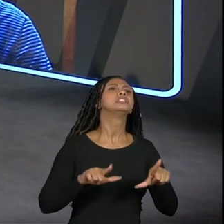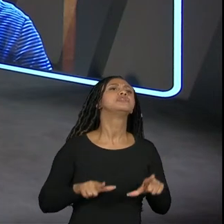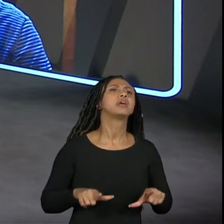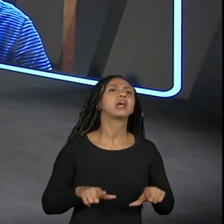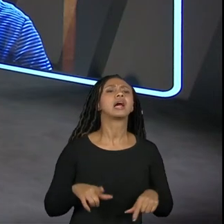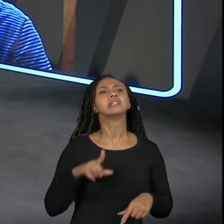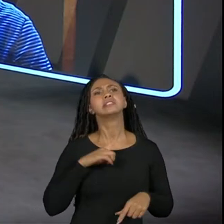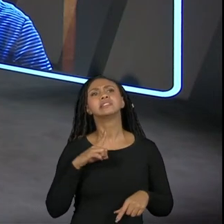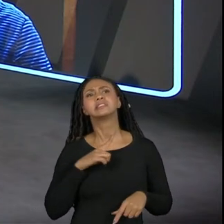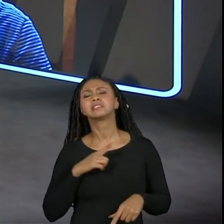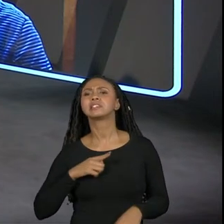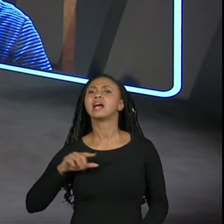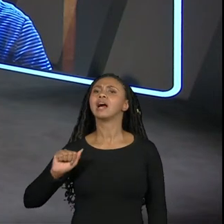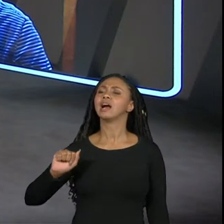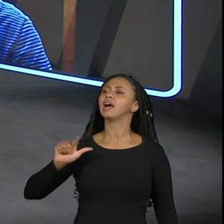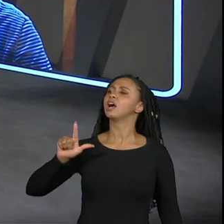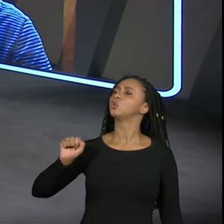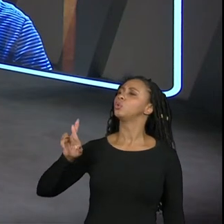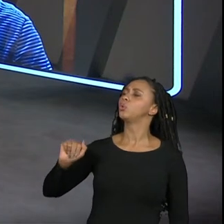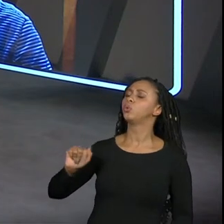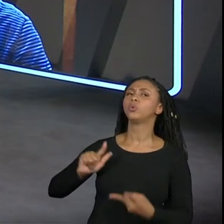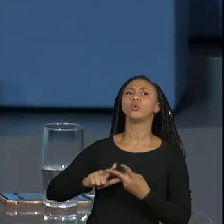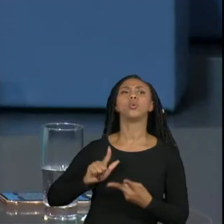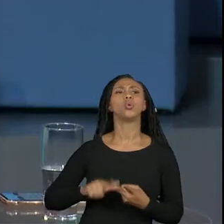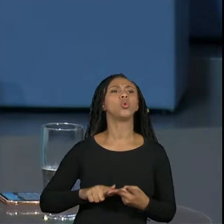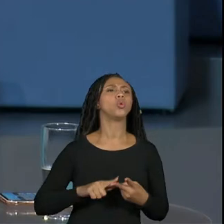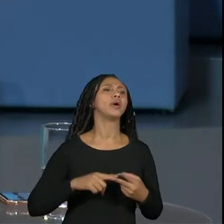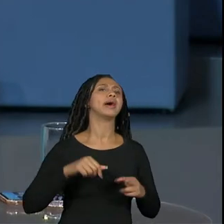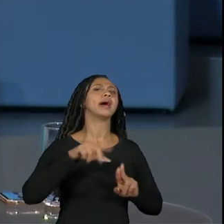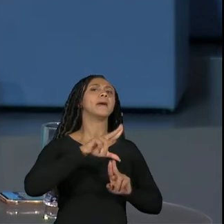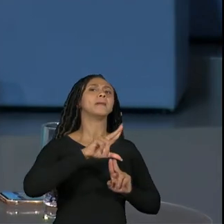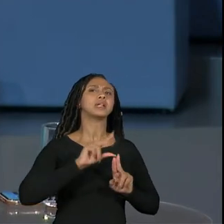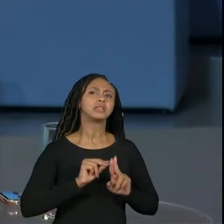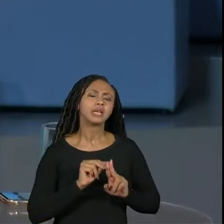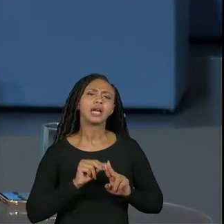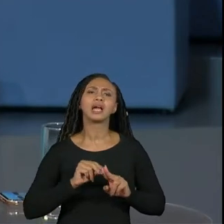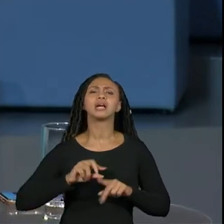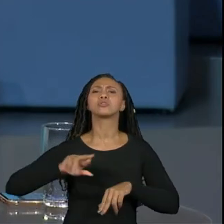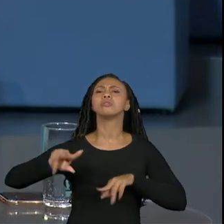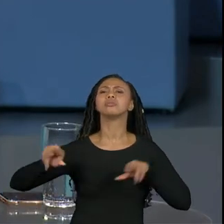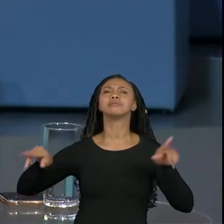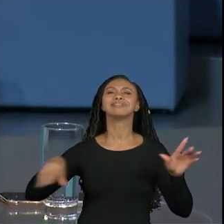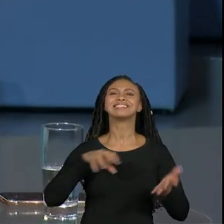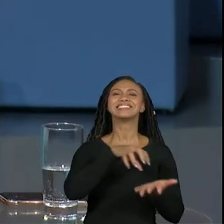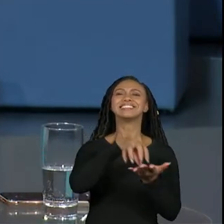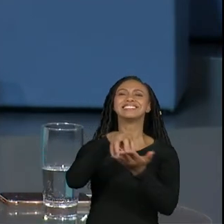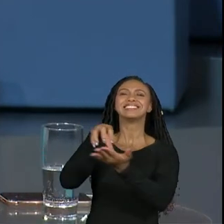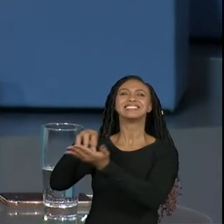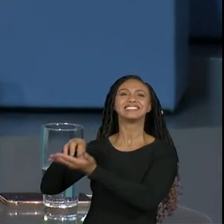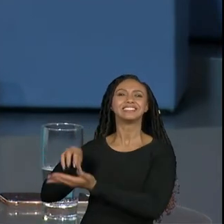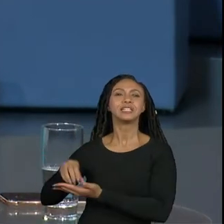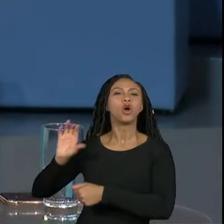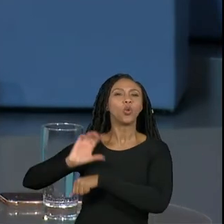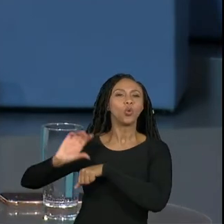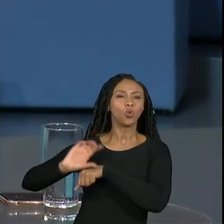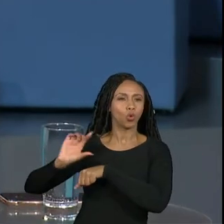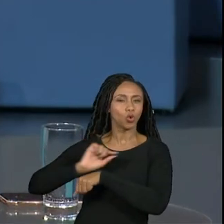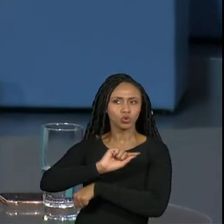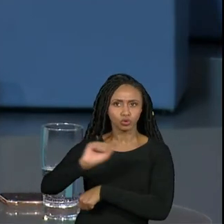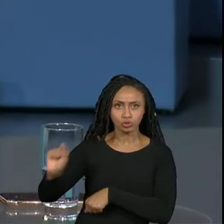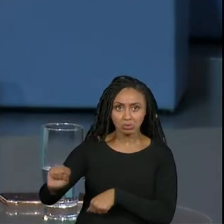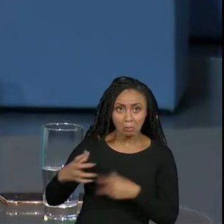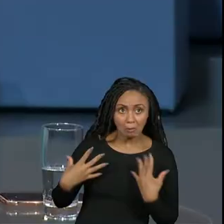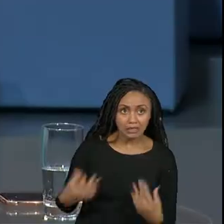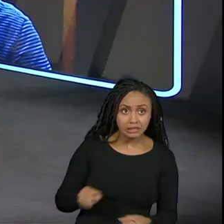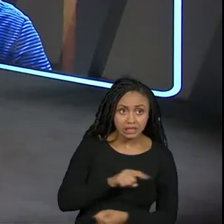falando da Alura Fundação Bradesco e o DMAI uma série de assim então esses cursos feitos valem